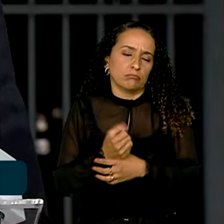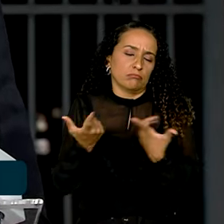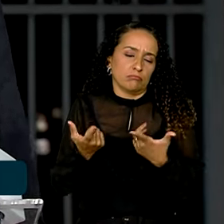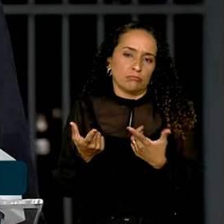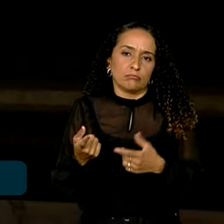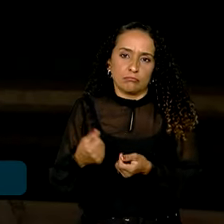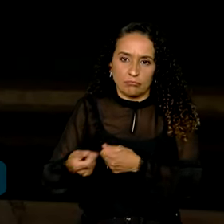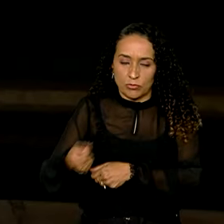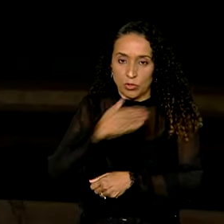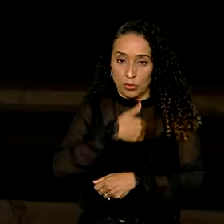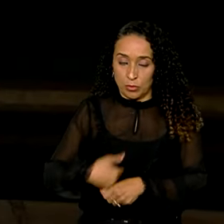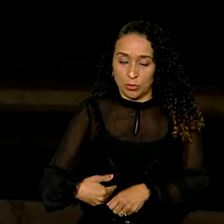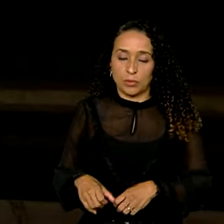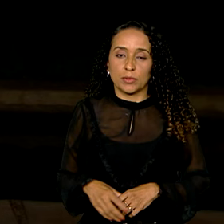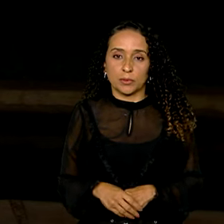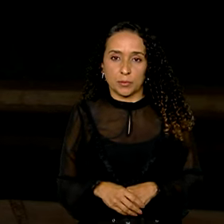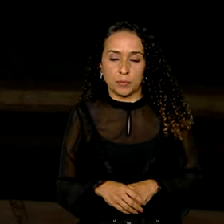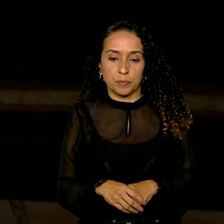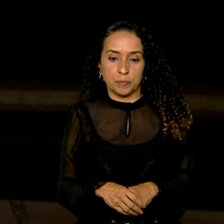públicas.